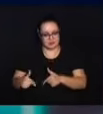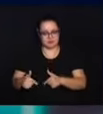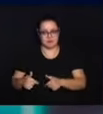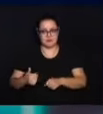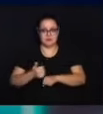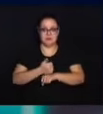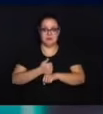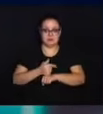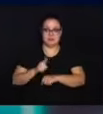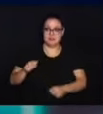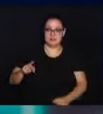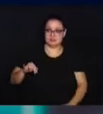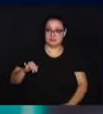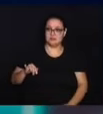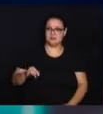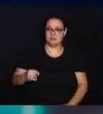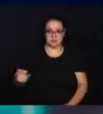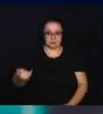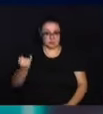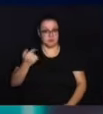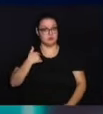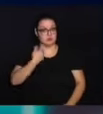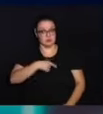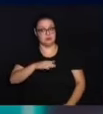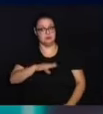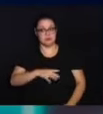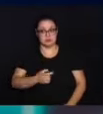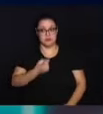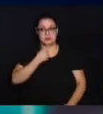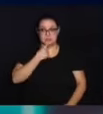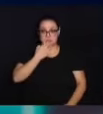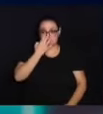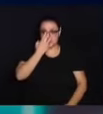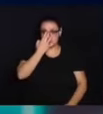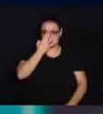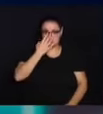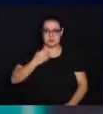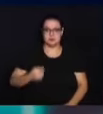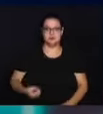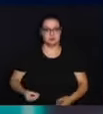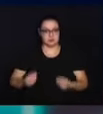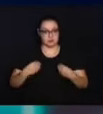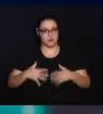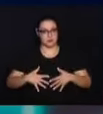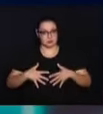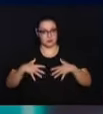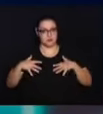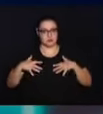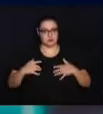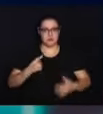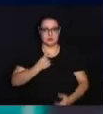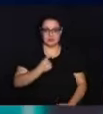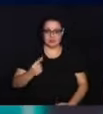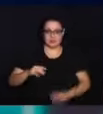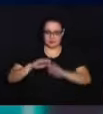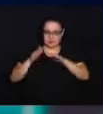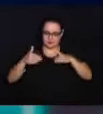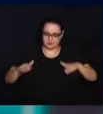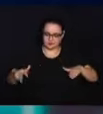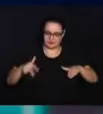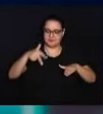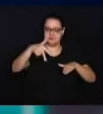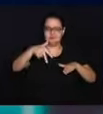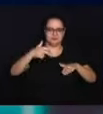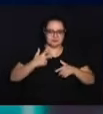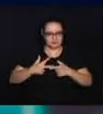que além de sua profissão de gari essencial para a nossa cidade de Campinas, nos orgulha a cada pódio